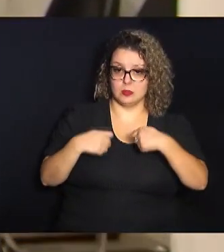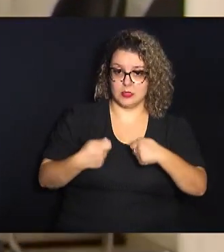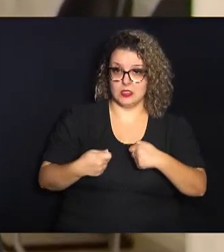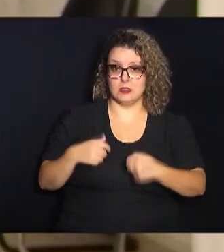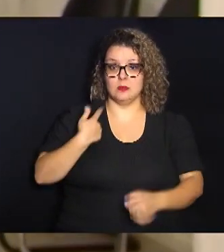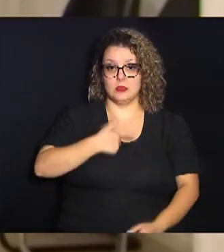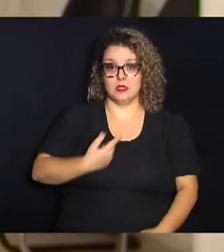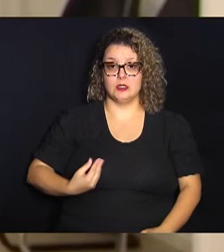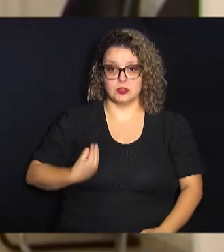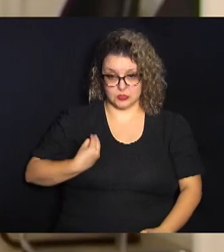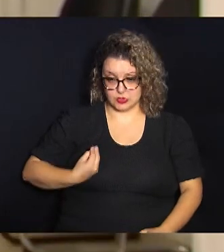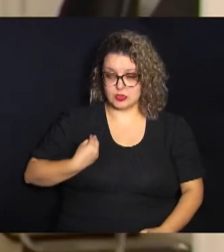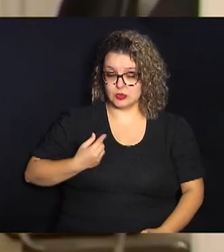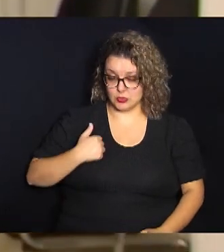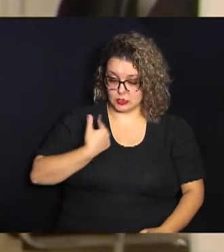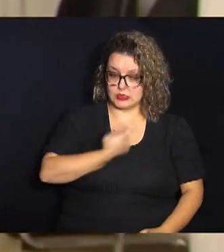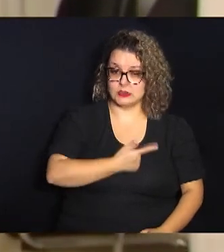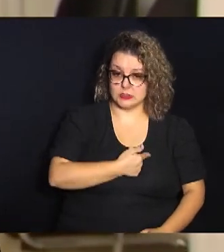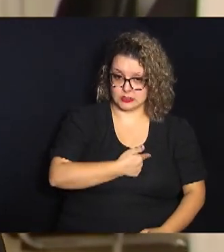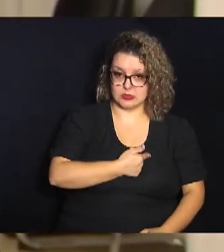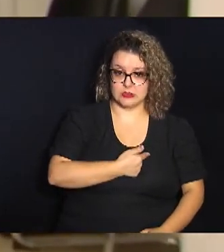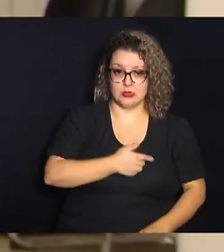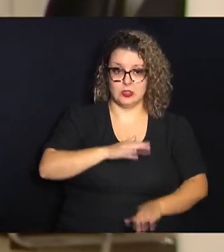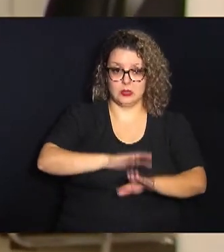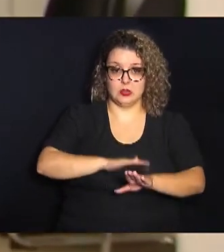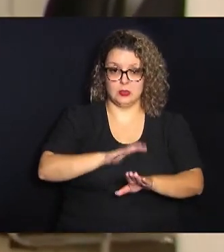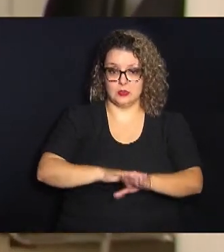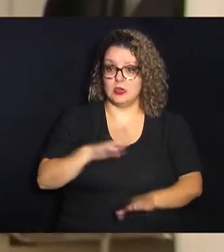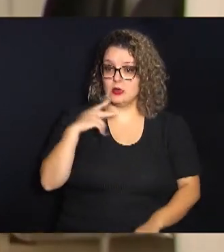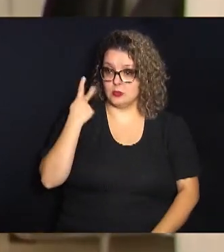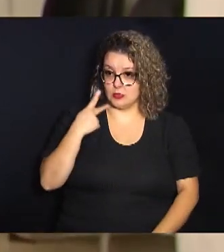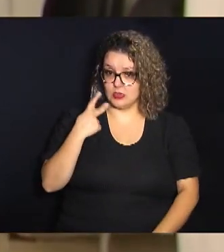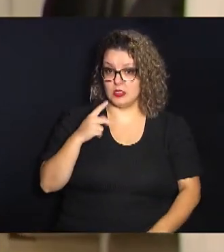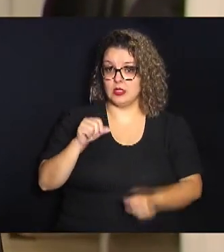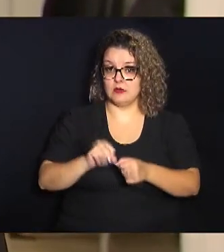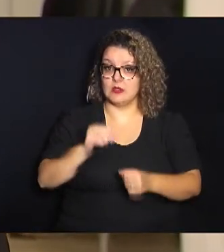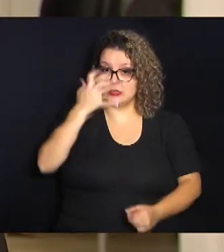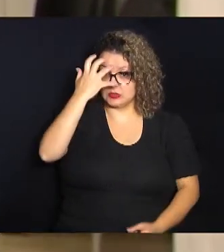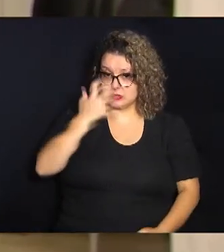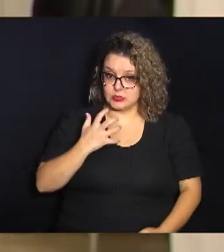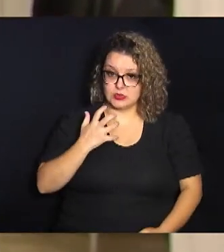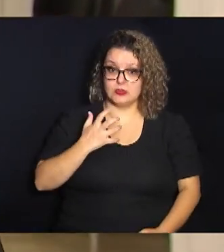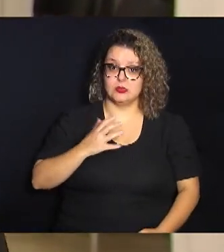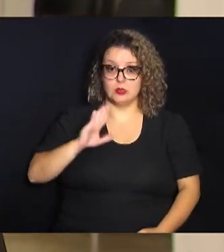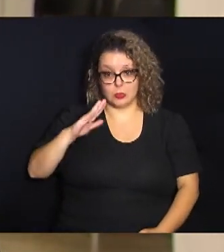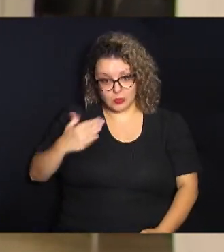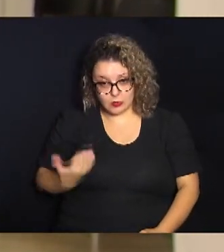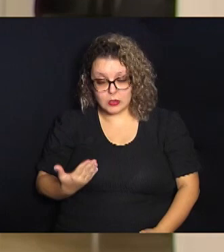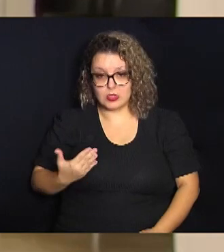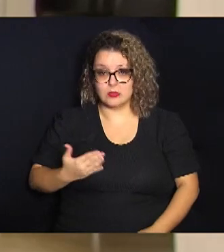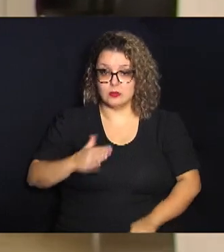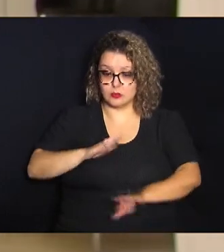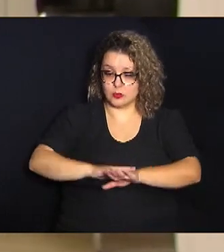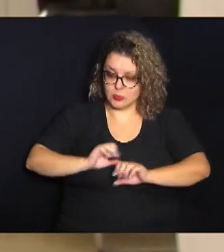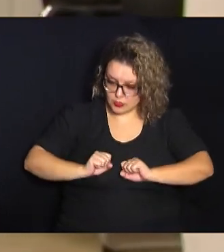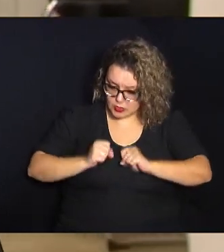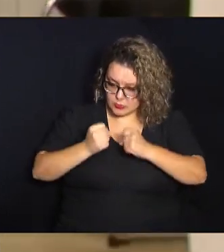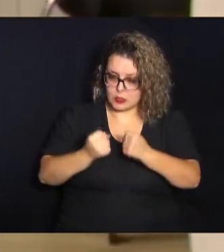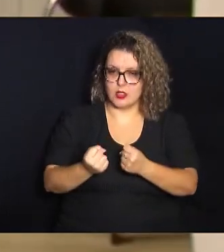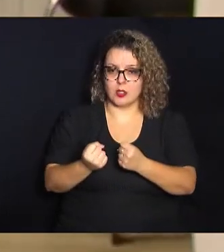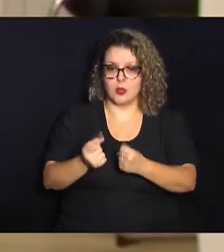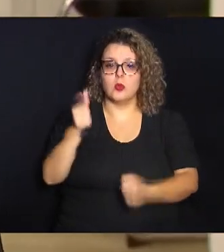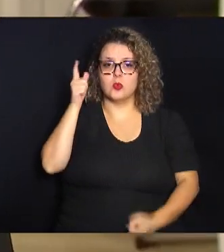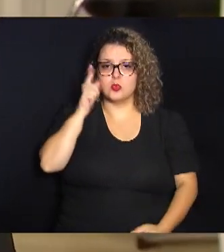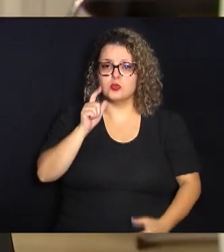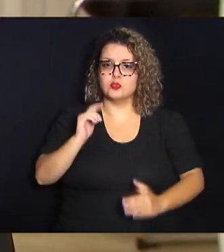vidas e que o exercício da política feito com seriedade, com honradez, com ativez, alcança